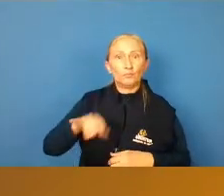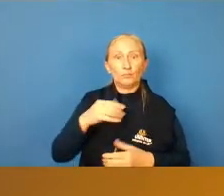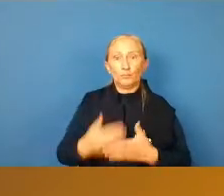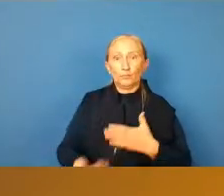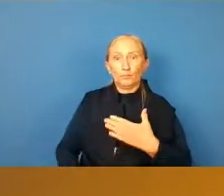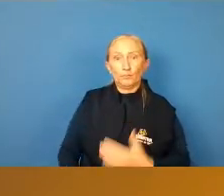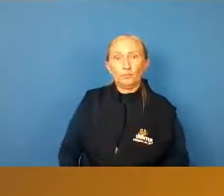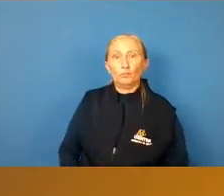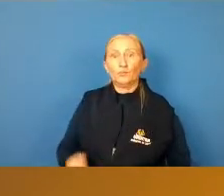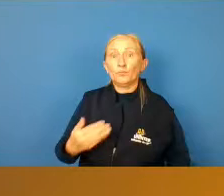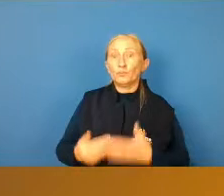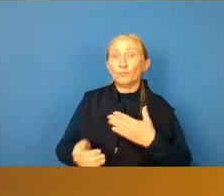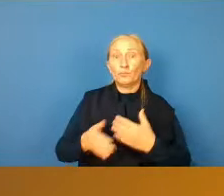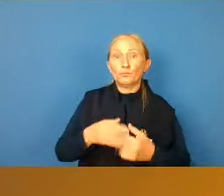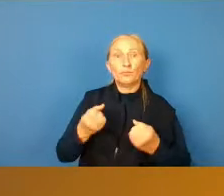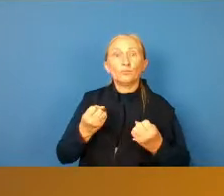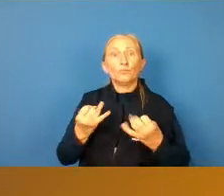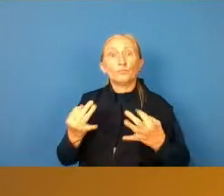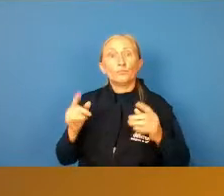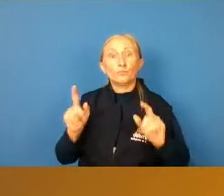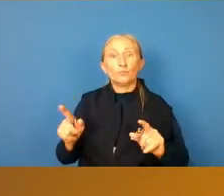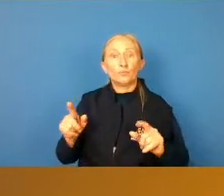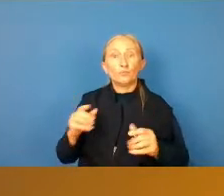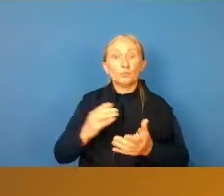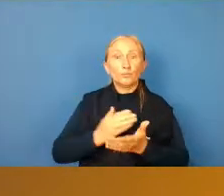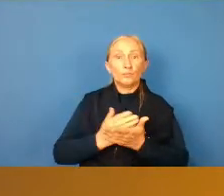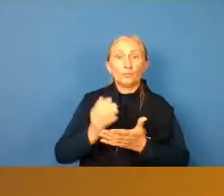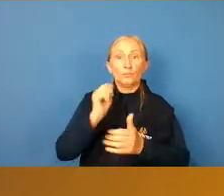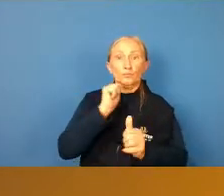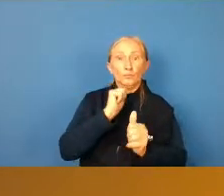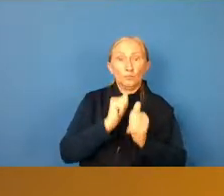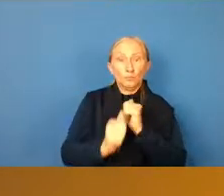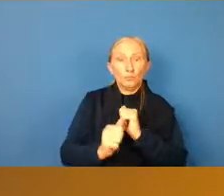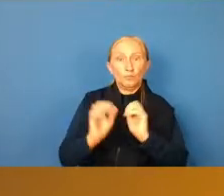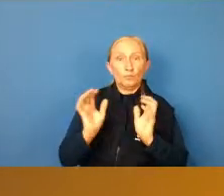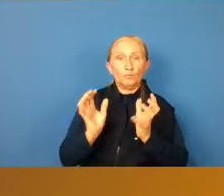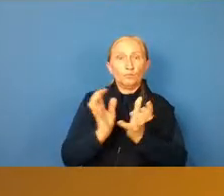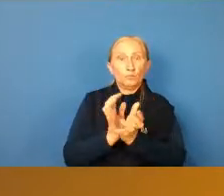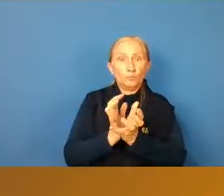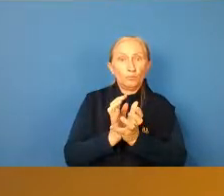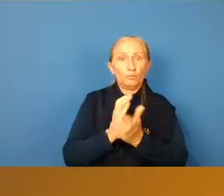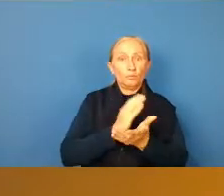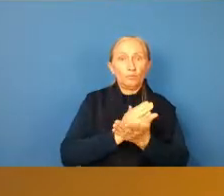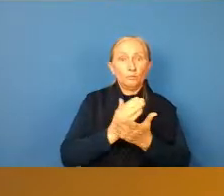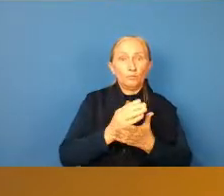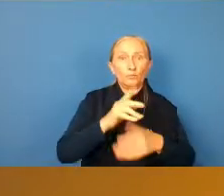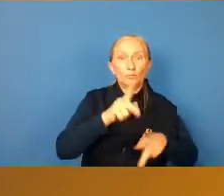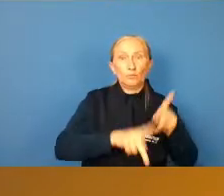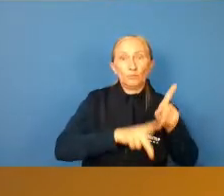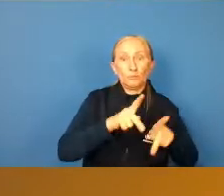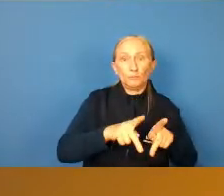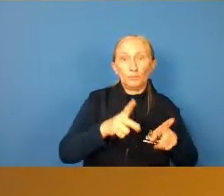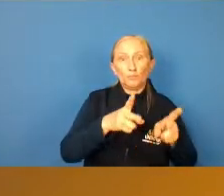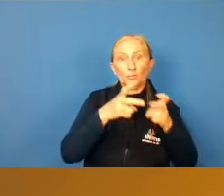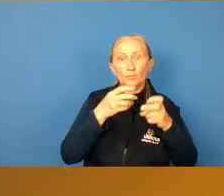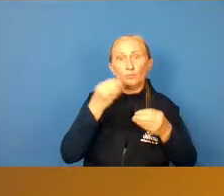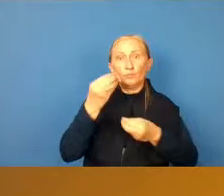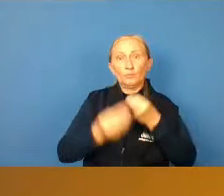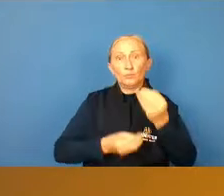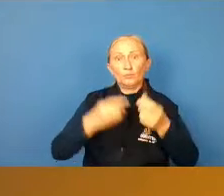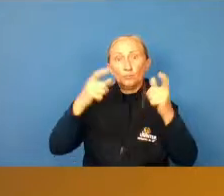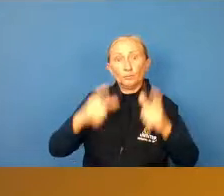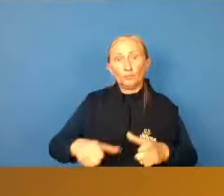quais forem, de iniciativa esportiva, a coletivos, a iniciativas públicas, perceber onde esses